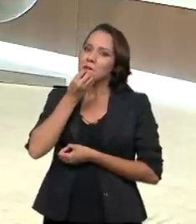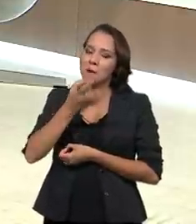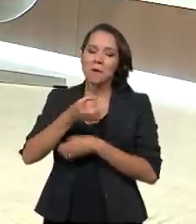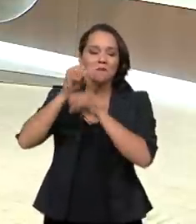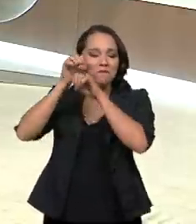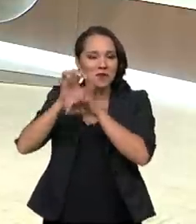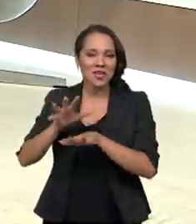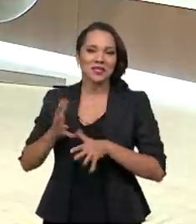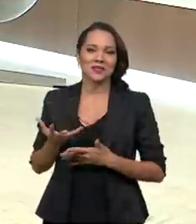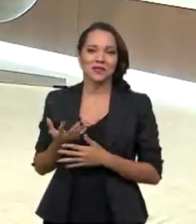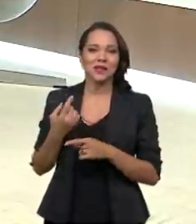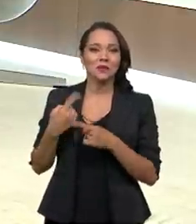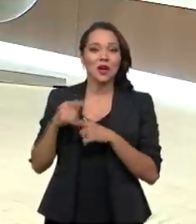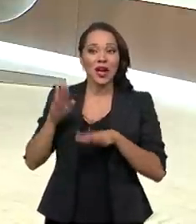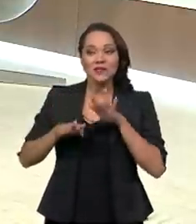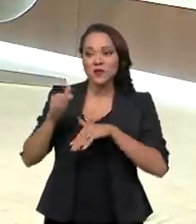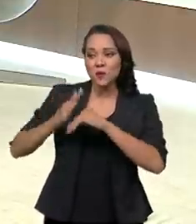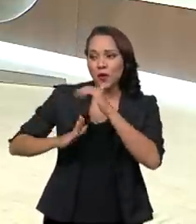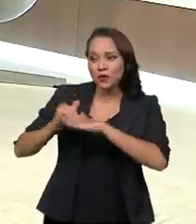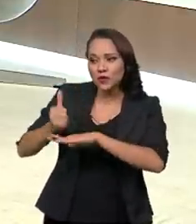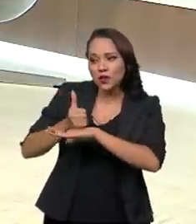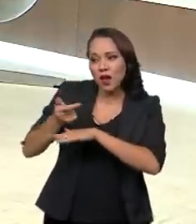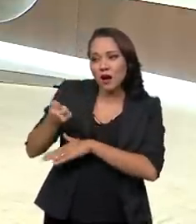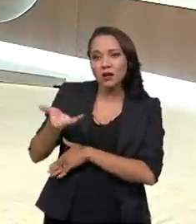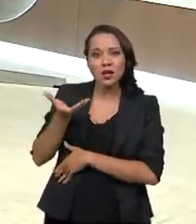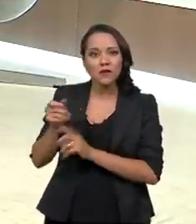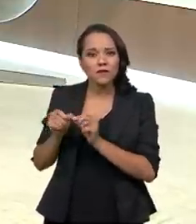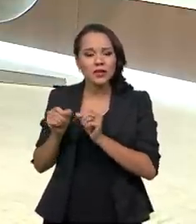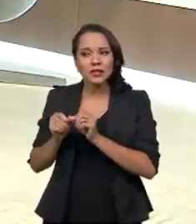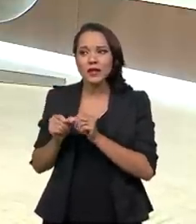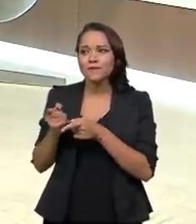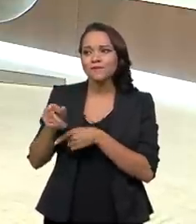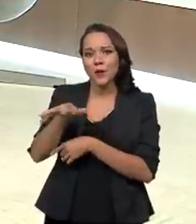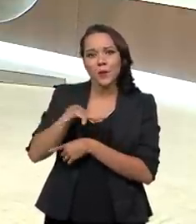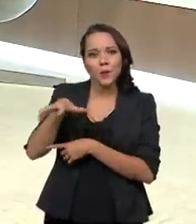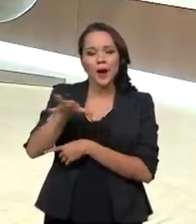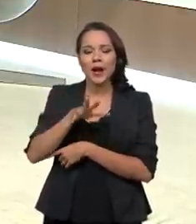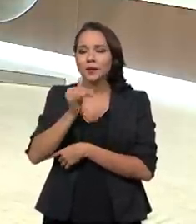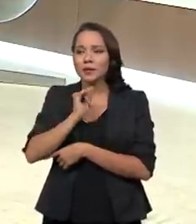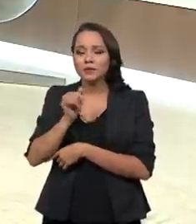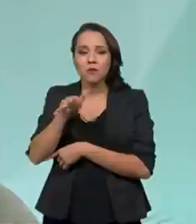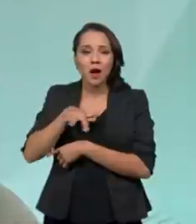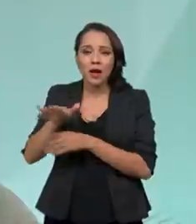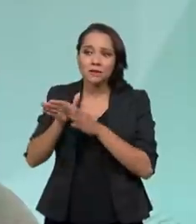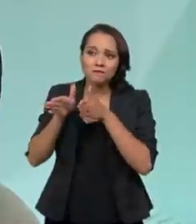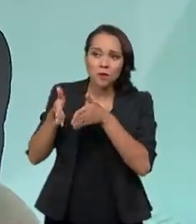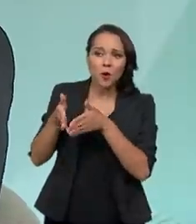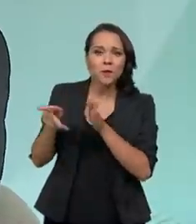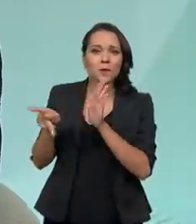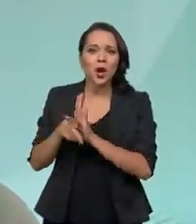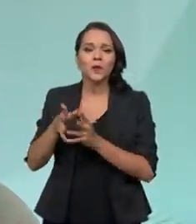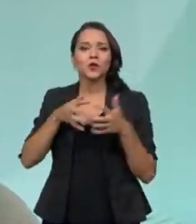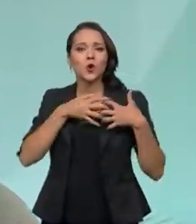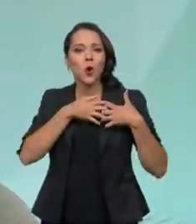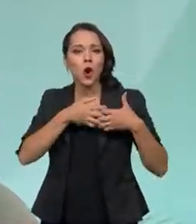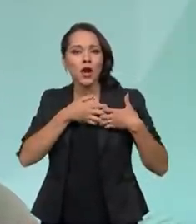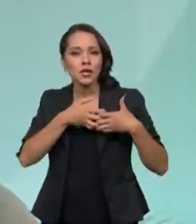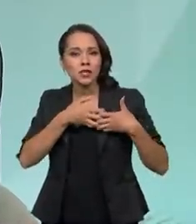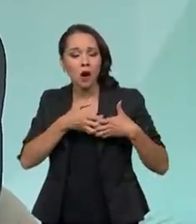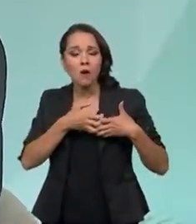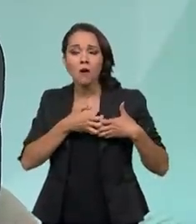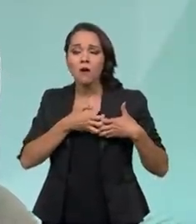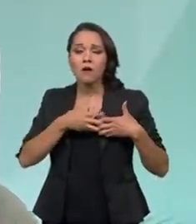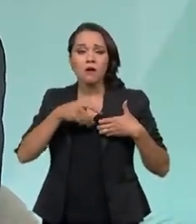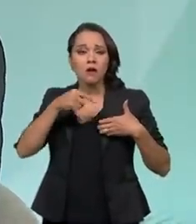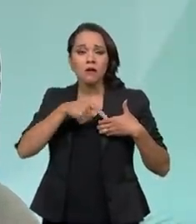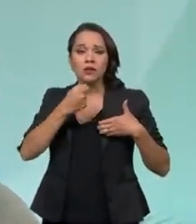porque muitas vezes aquele profissional queria fazer uma residência para uma área específica, vamos dizer, cardiologia, e ele tinha